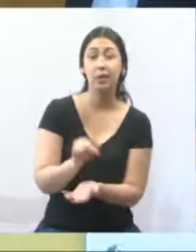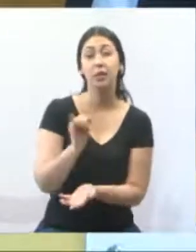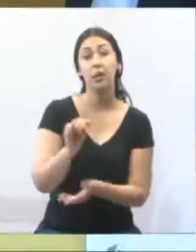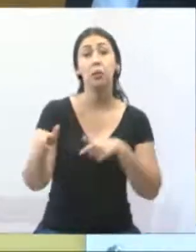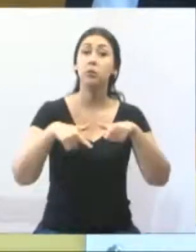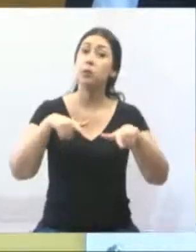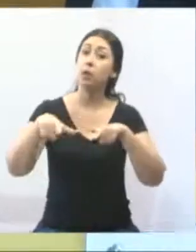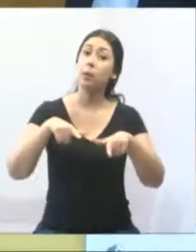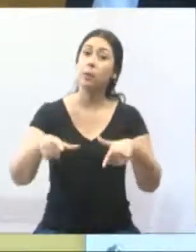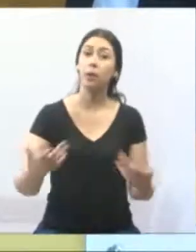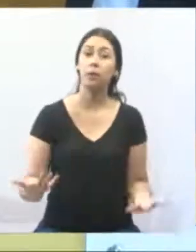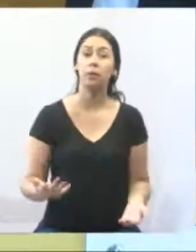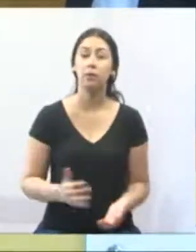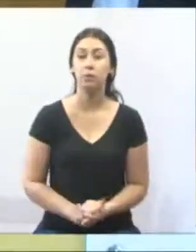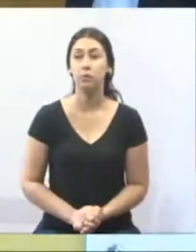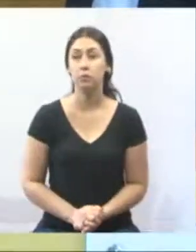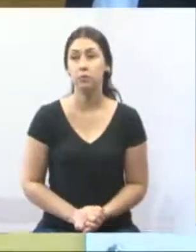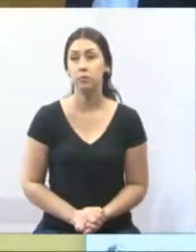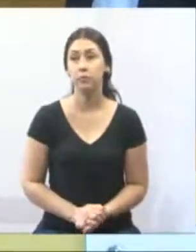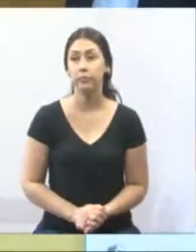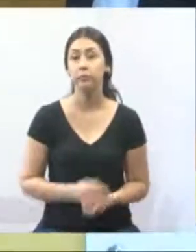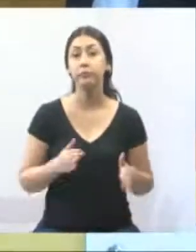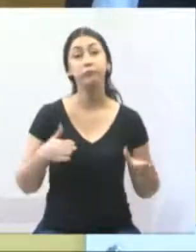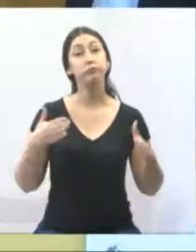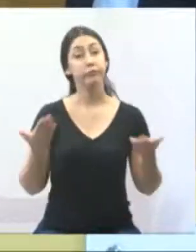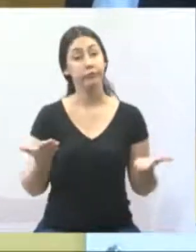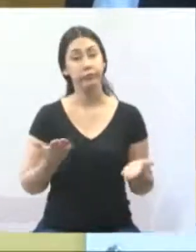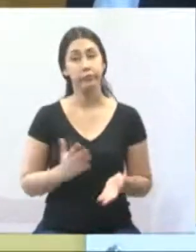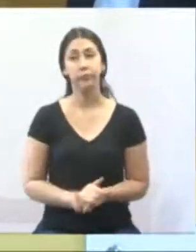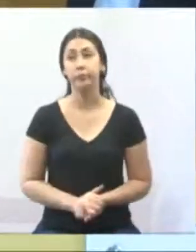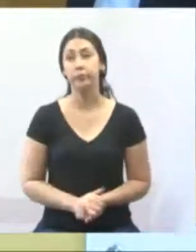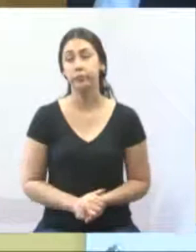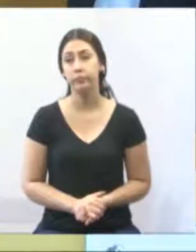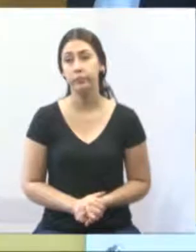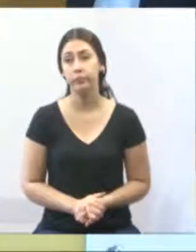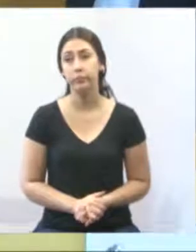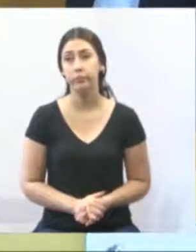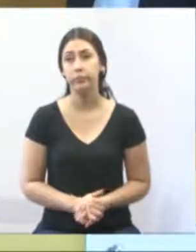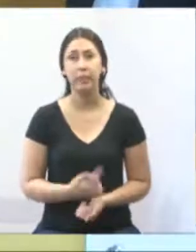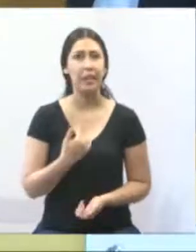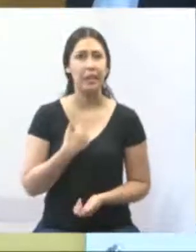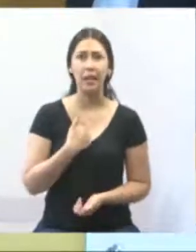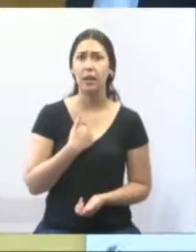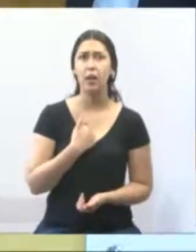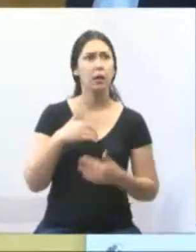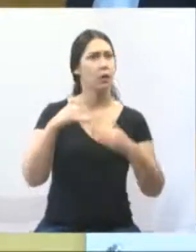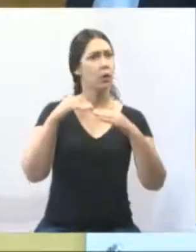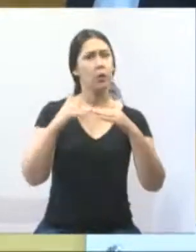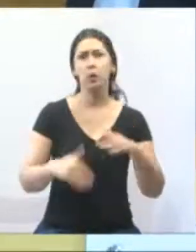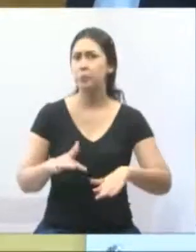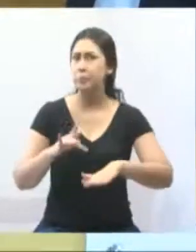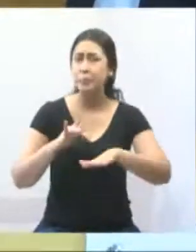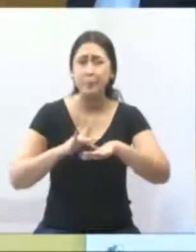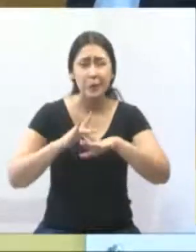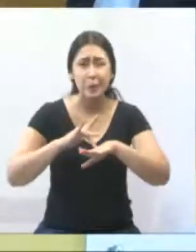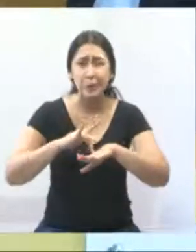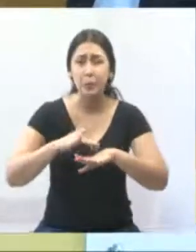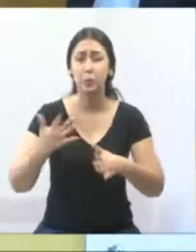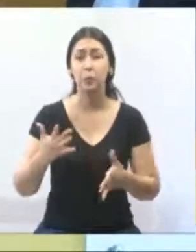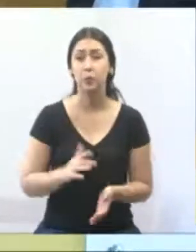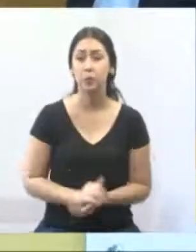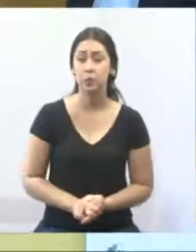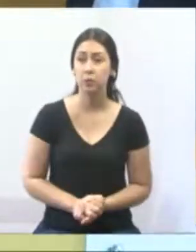trabalho que é feito. Então fica aqui minha indignação quanto a esses